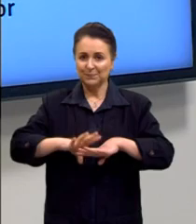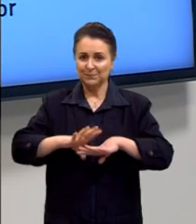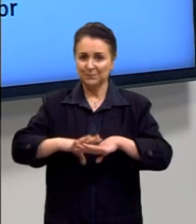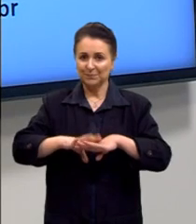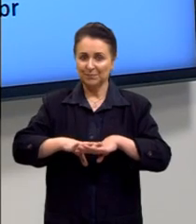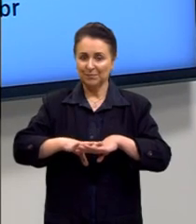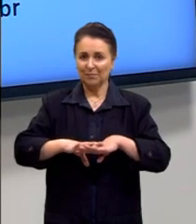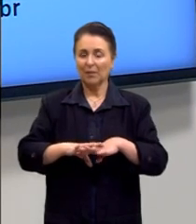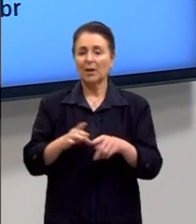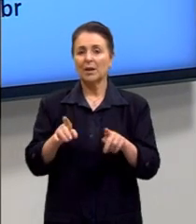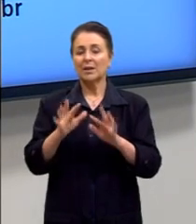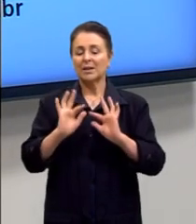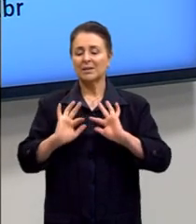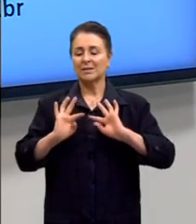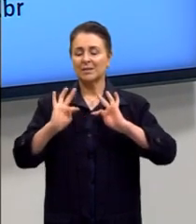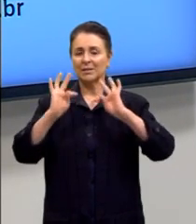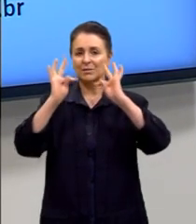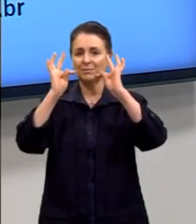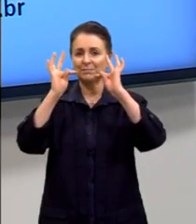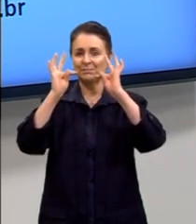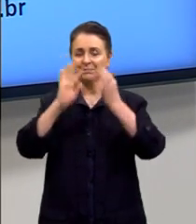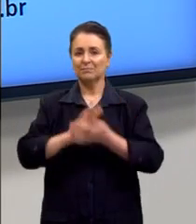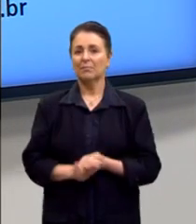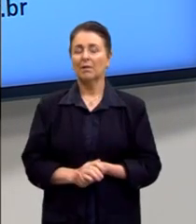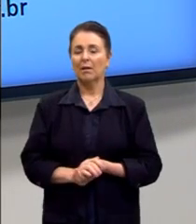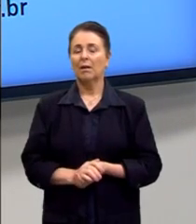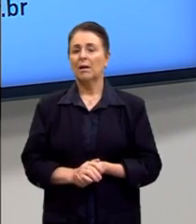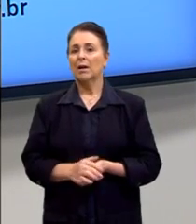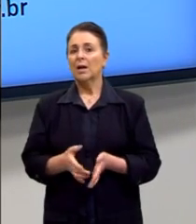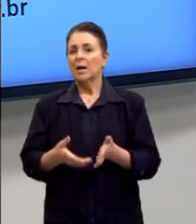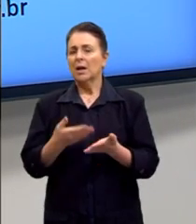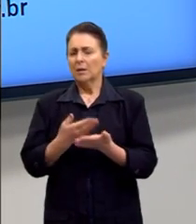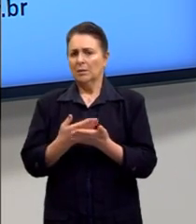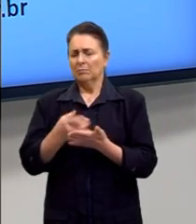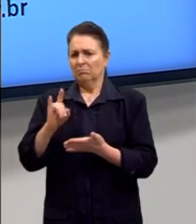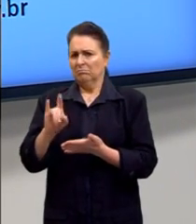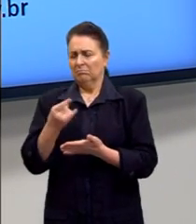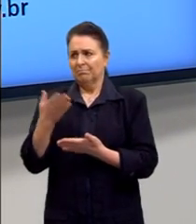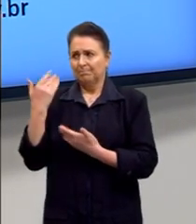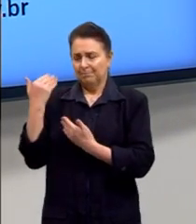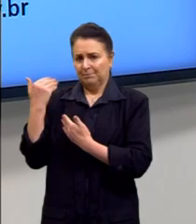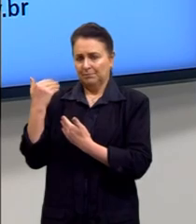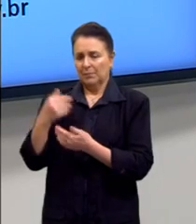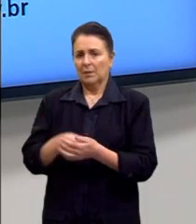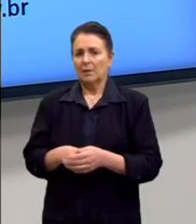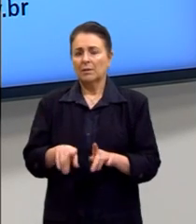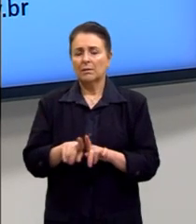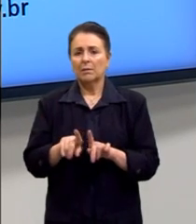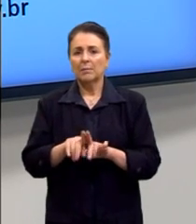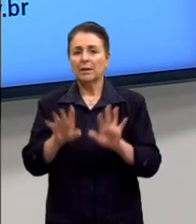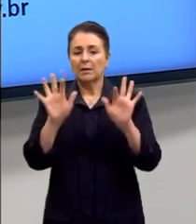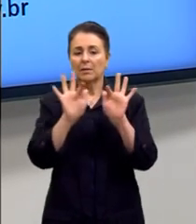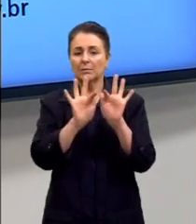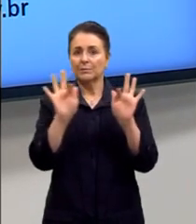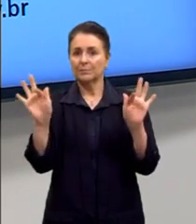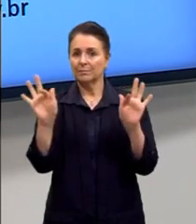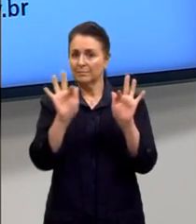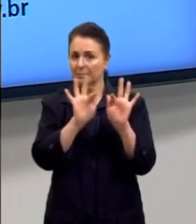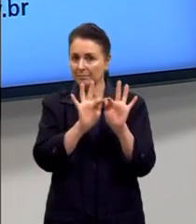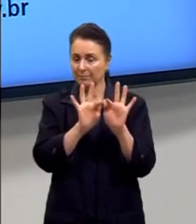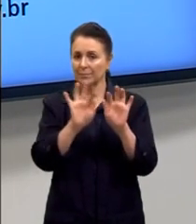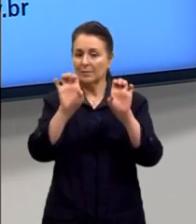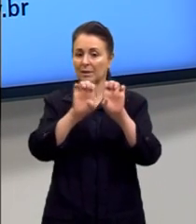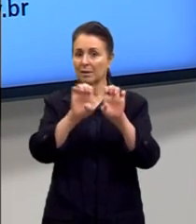matemática e suas tecnologias. Nós vimos aí nas últimas aulas, né, um pouco das funções, das